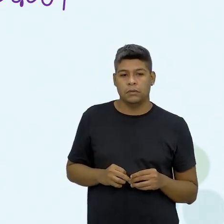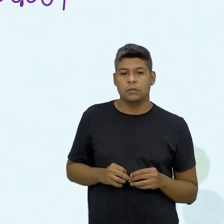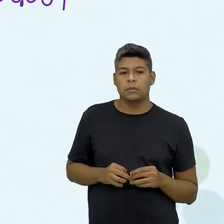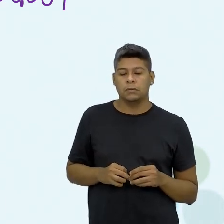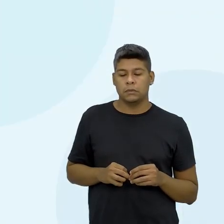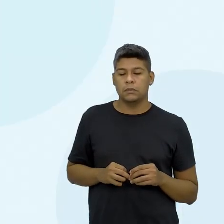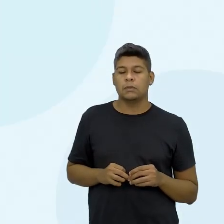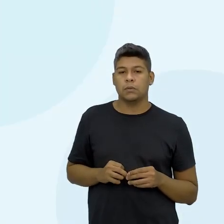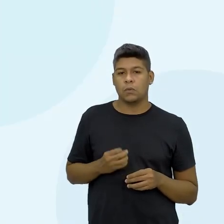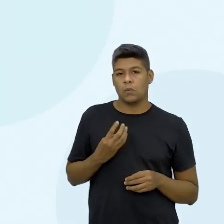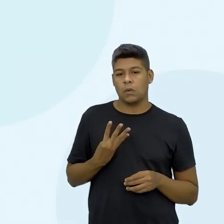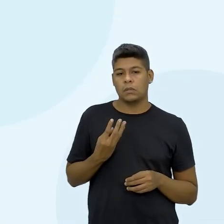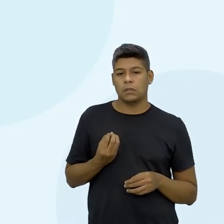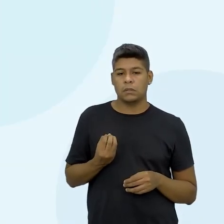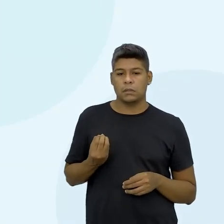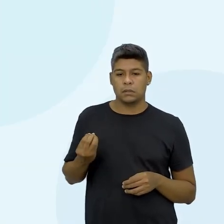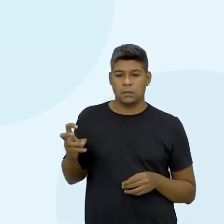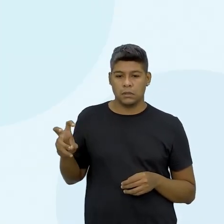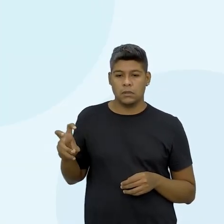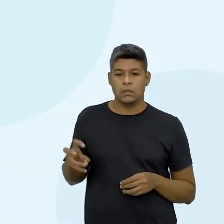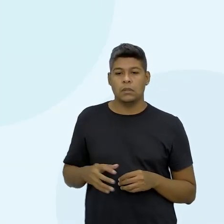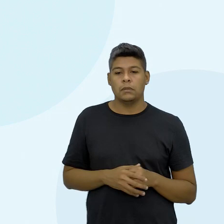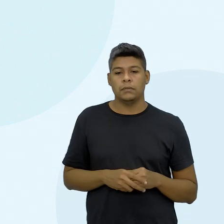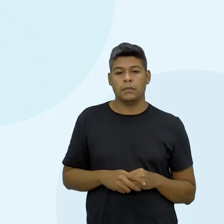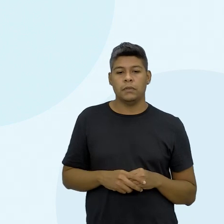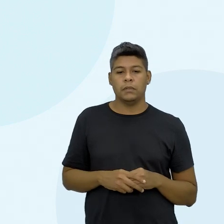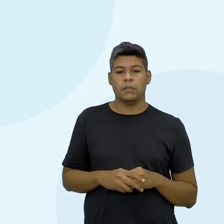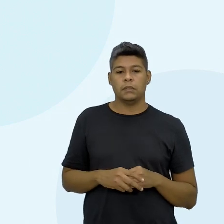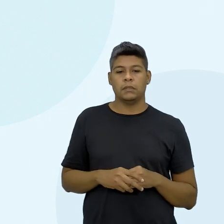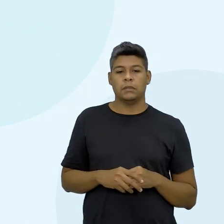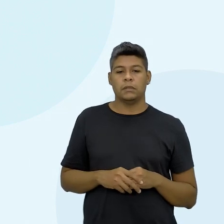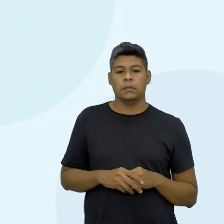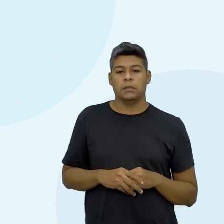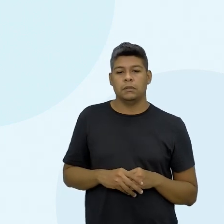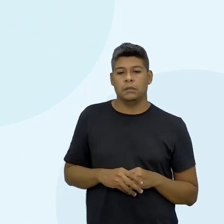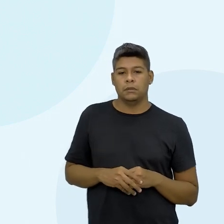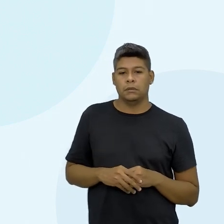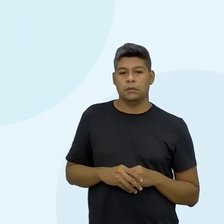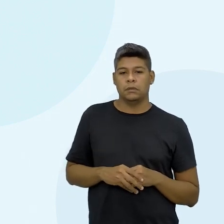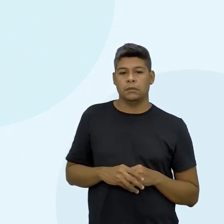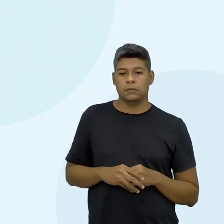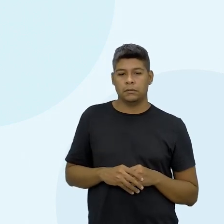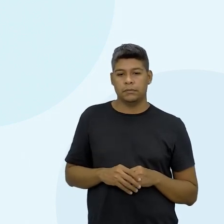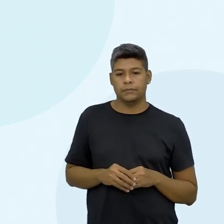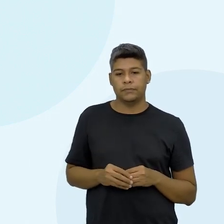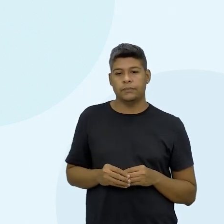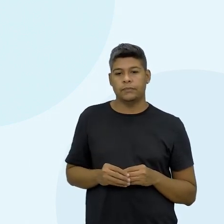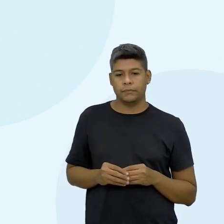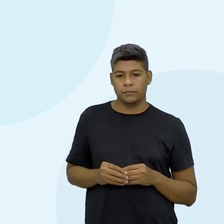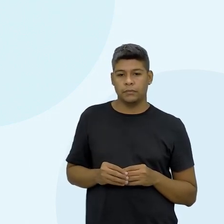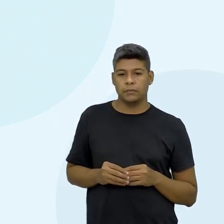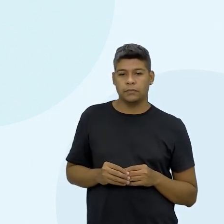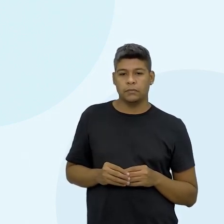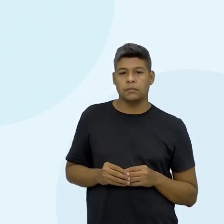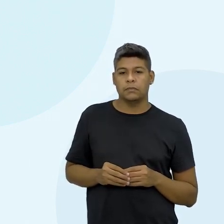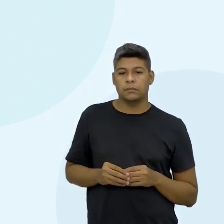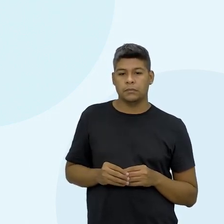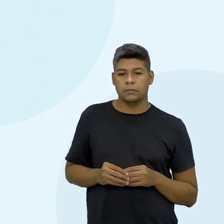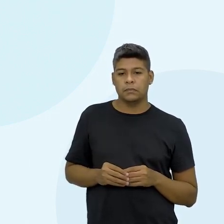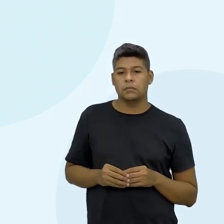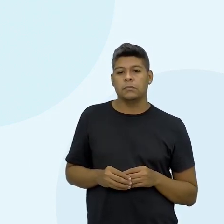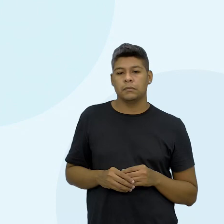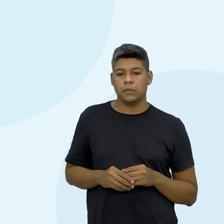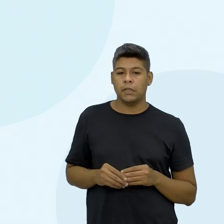460 e R$ 5, se eu não esqueci nada, vamos lá. O R$ 120 foi, o R 600 foi, o cinema